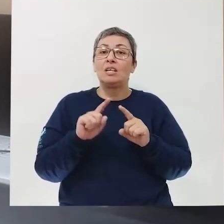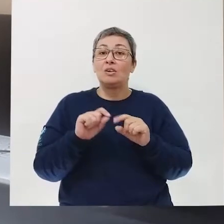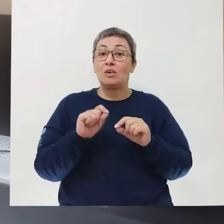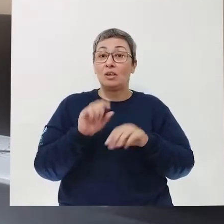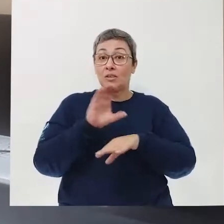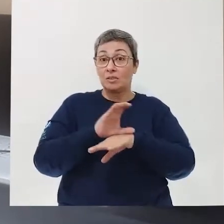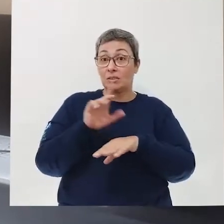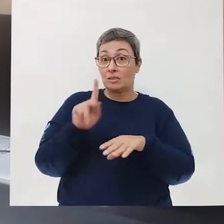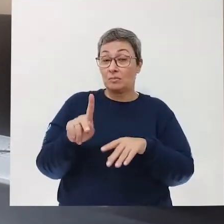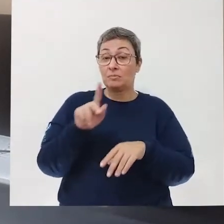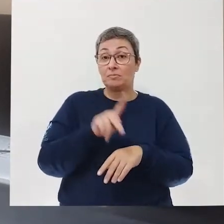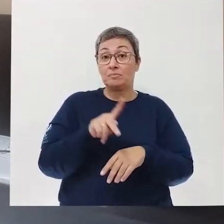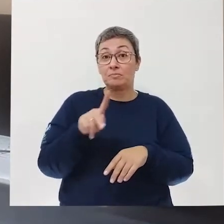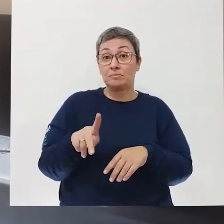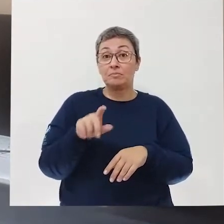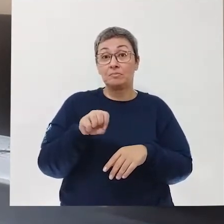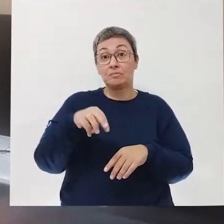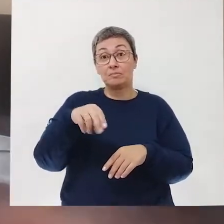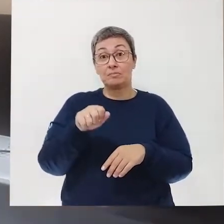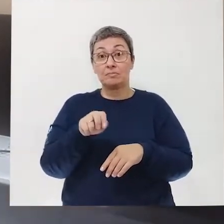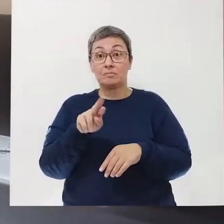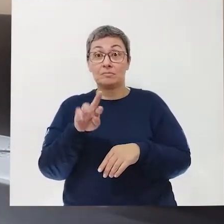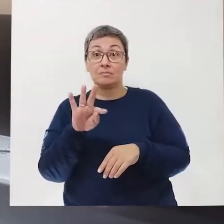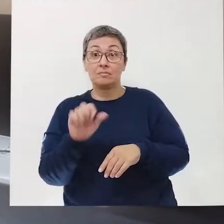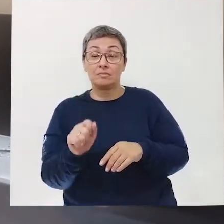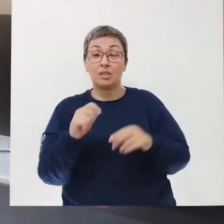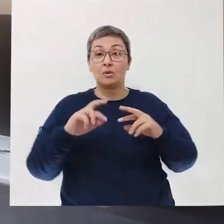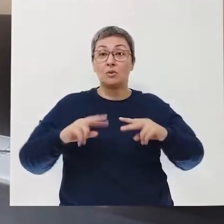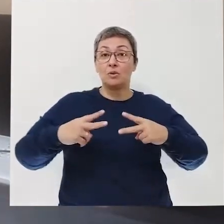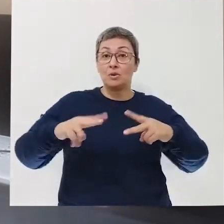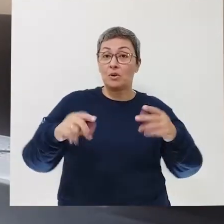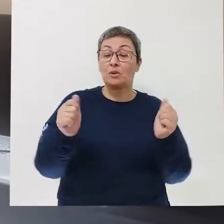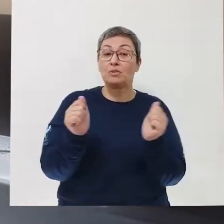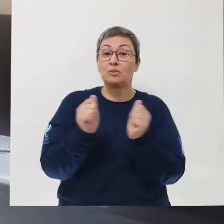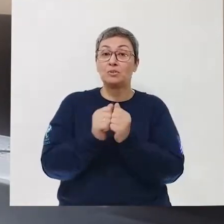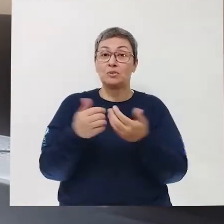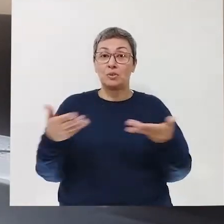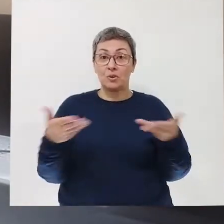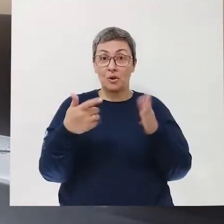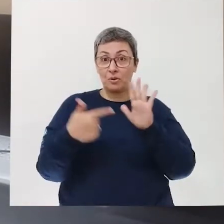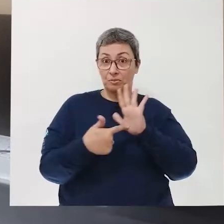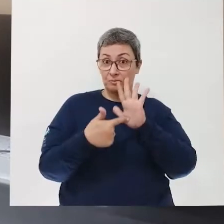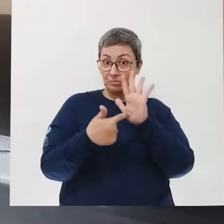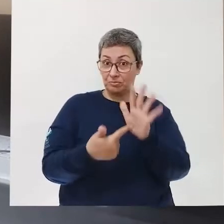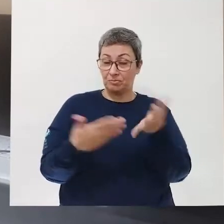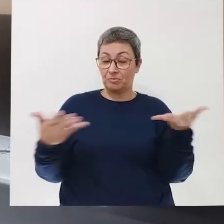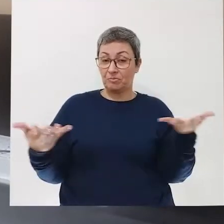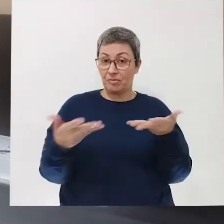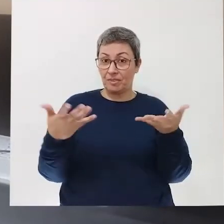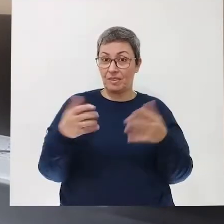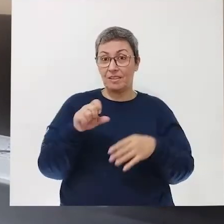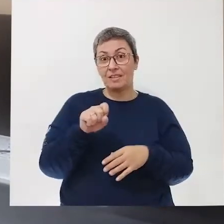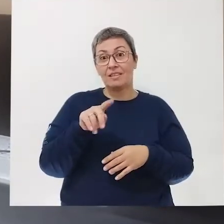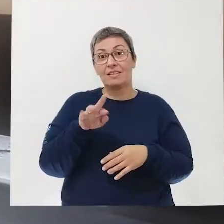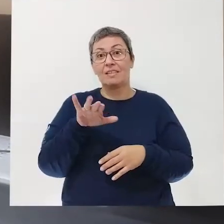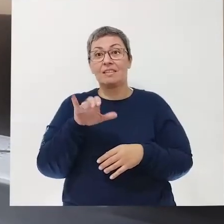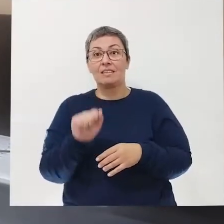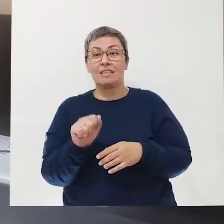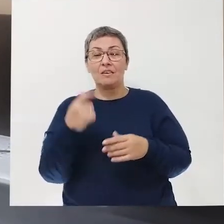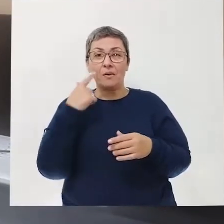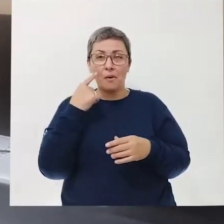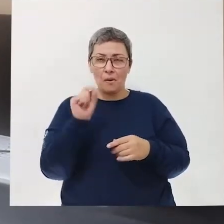coordenadora, professora Marta, professora Marta compartilhou com a gente e hoje nós vamos mostrar a obra da Sabrina.